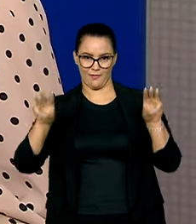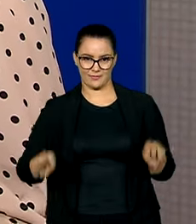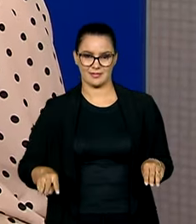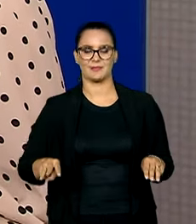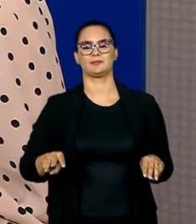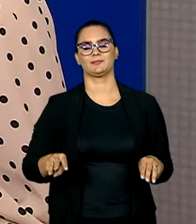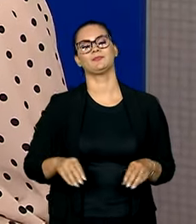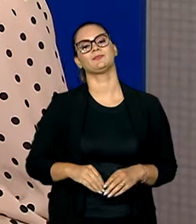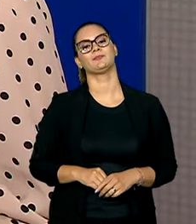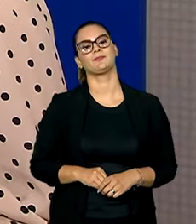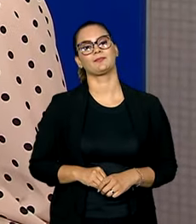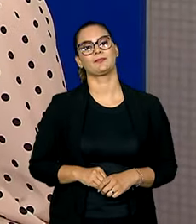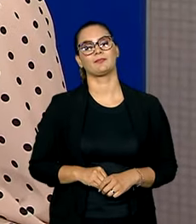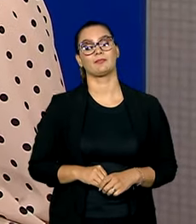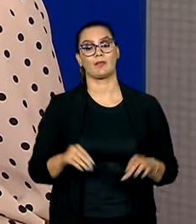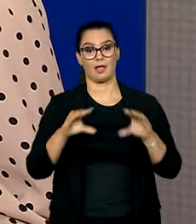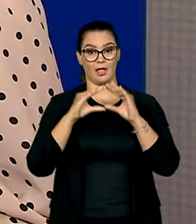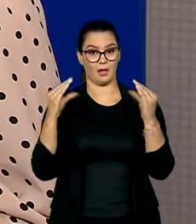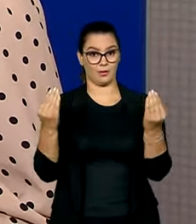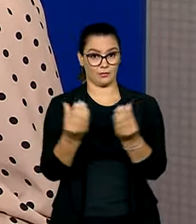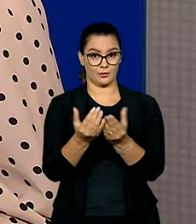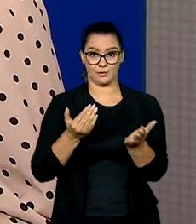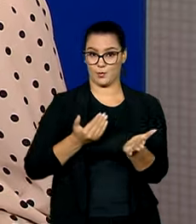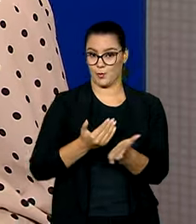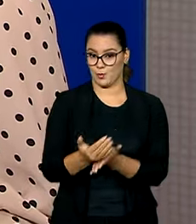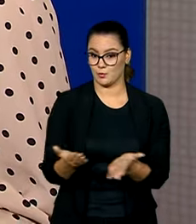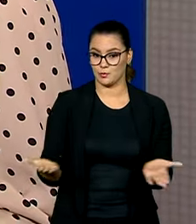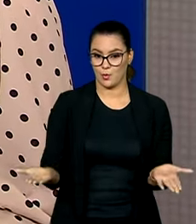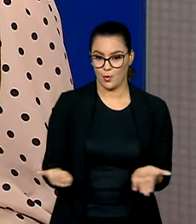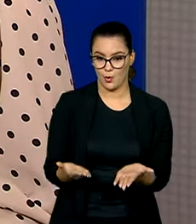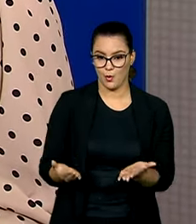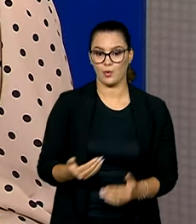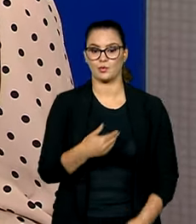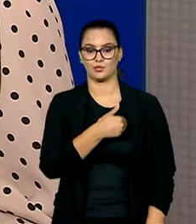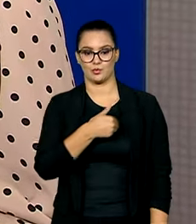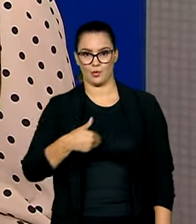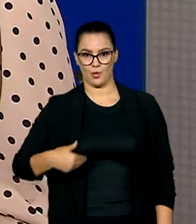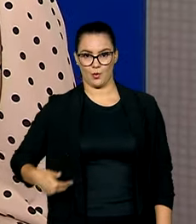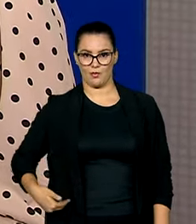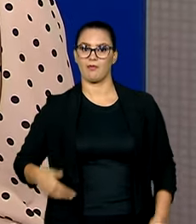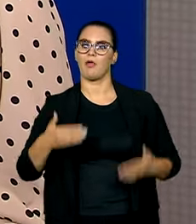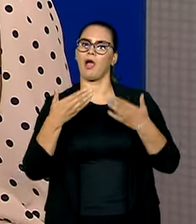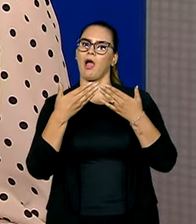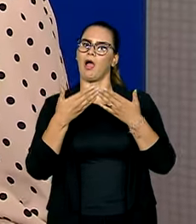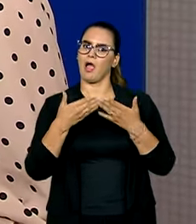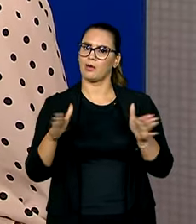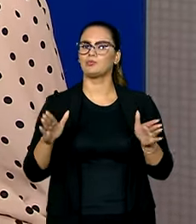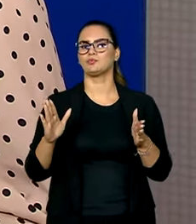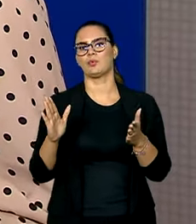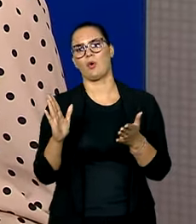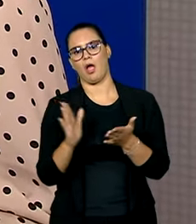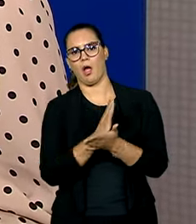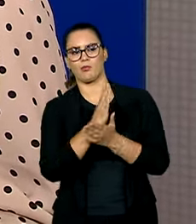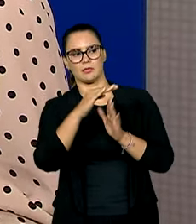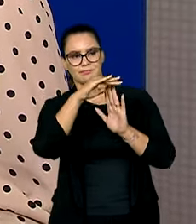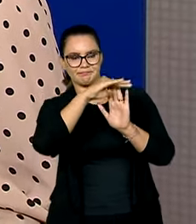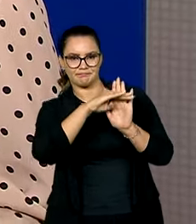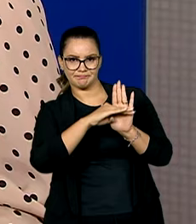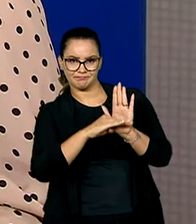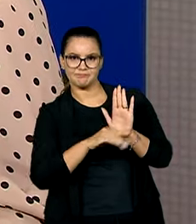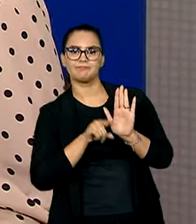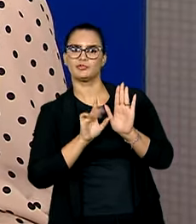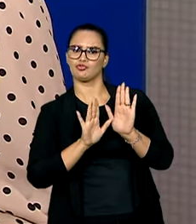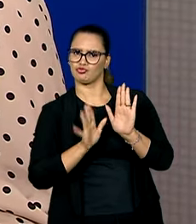E olha, a conferência começou hoje e o governo já anunciou algumas medidas aqui